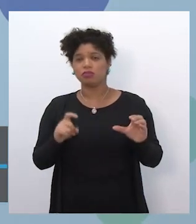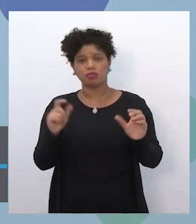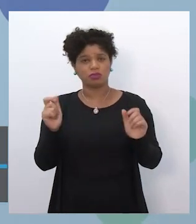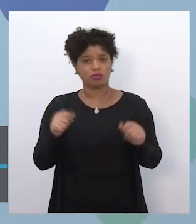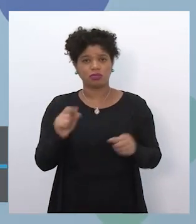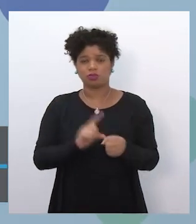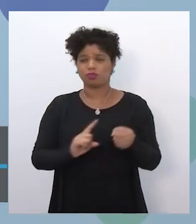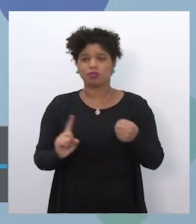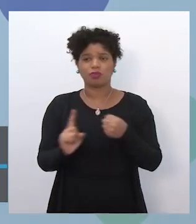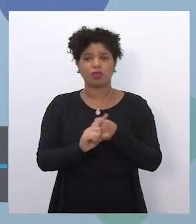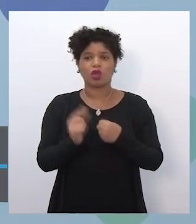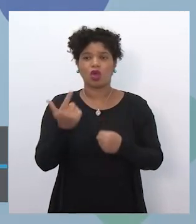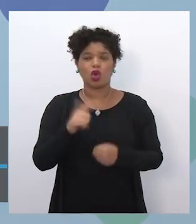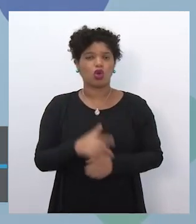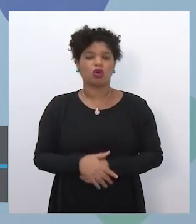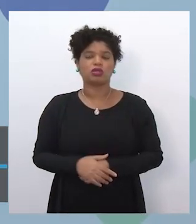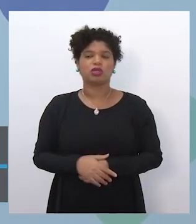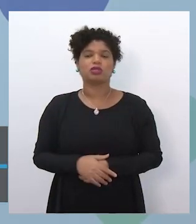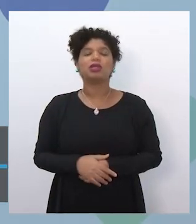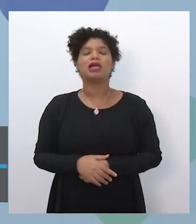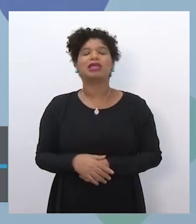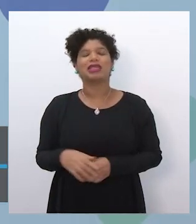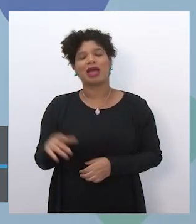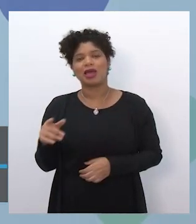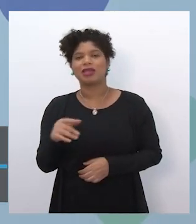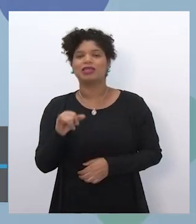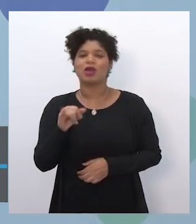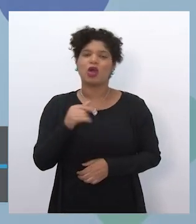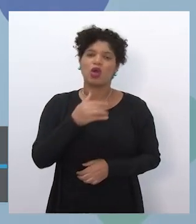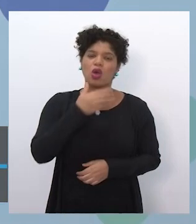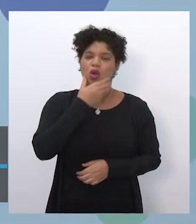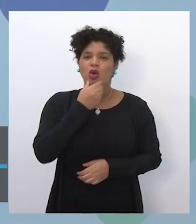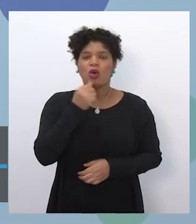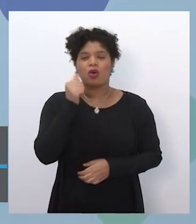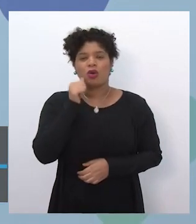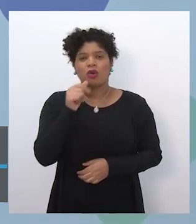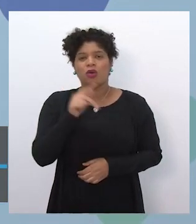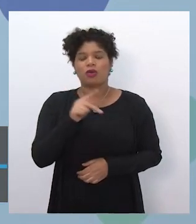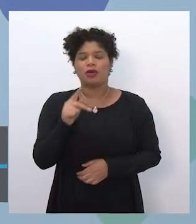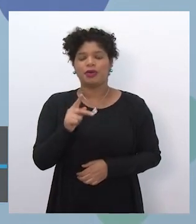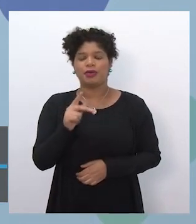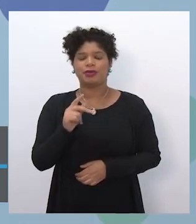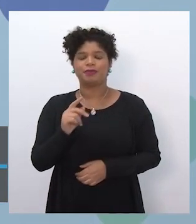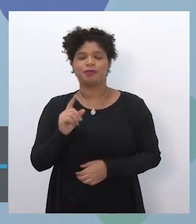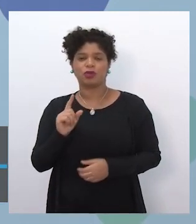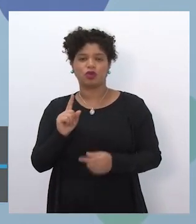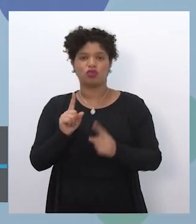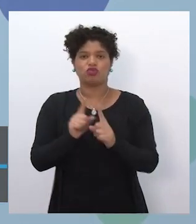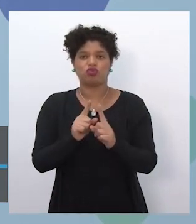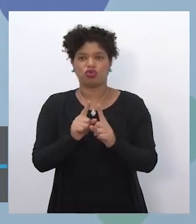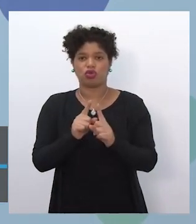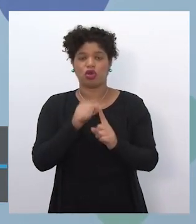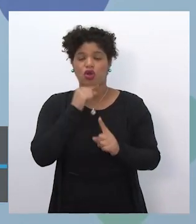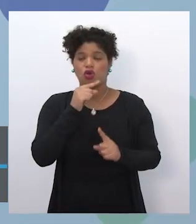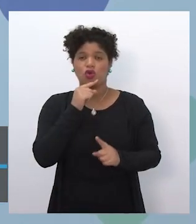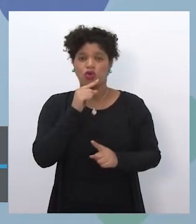nem sempre com estando assistido pelo professor orientador de estudos, né? Que realmente ele só vai estar com o professor orientador